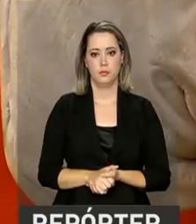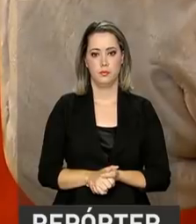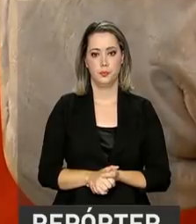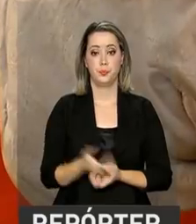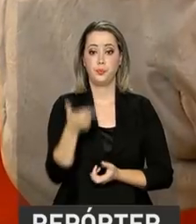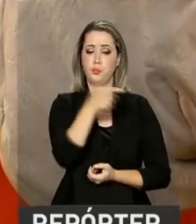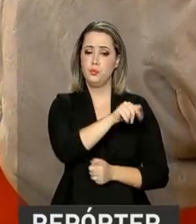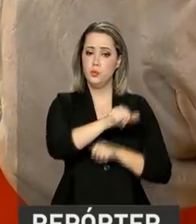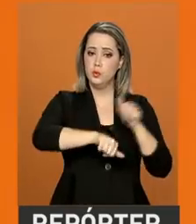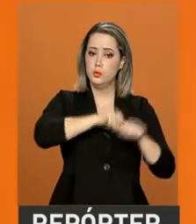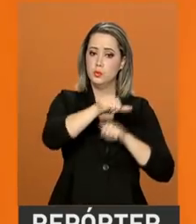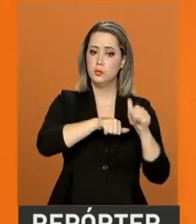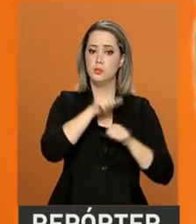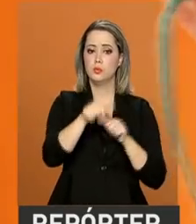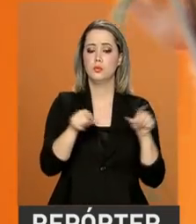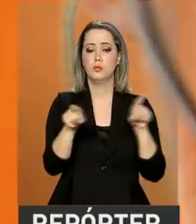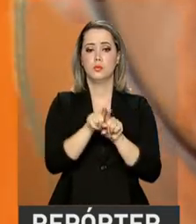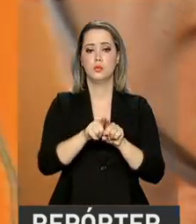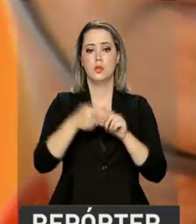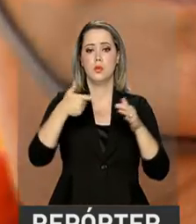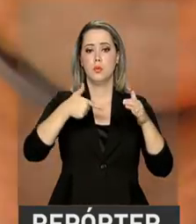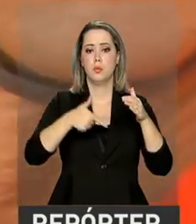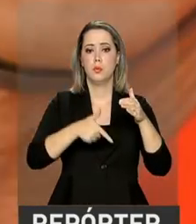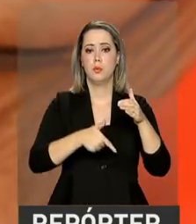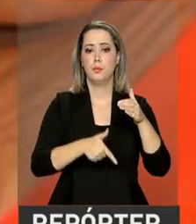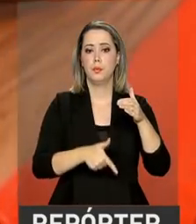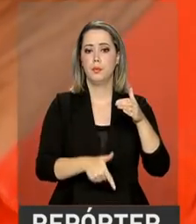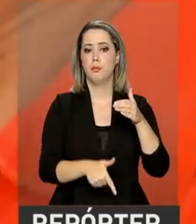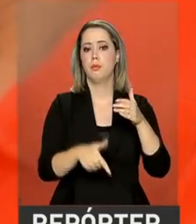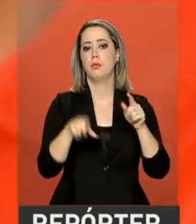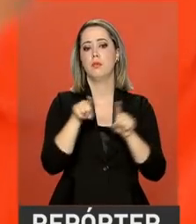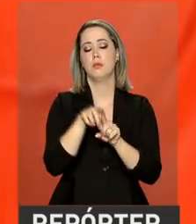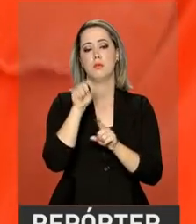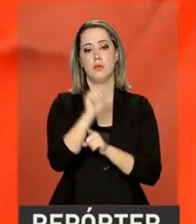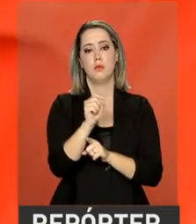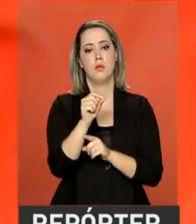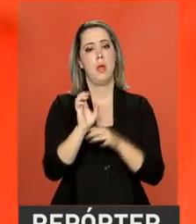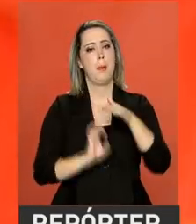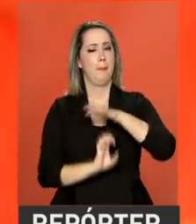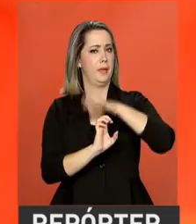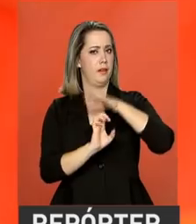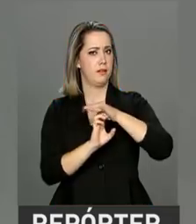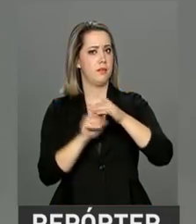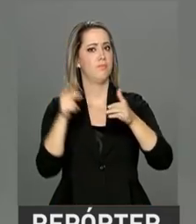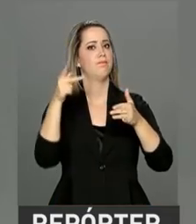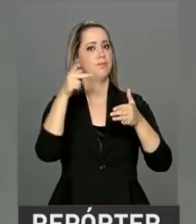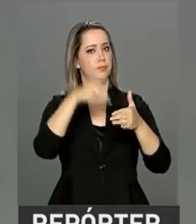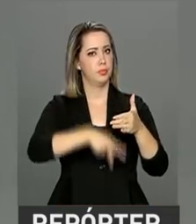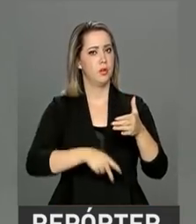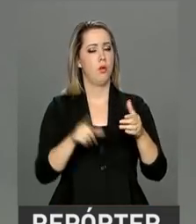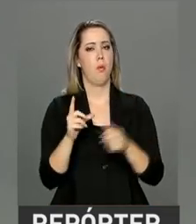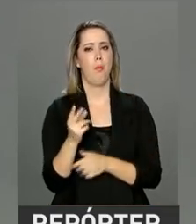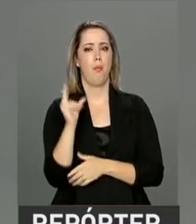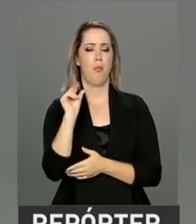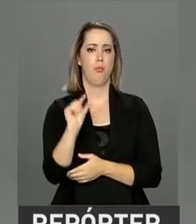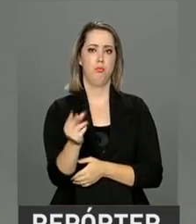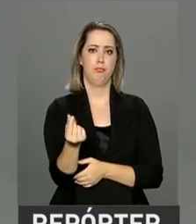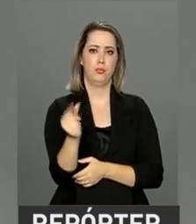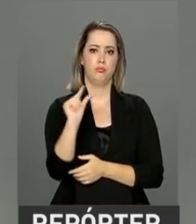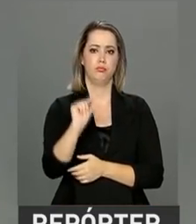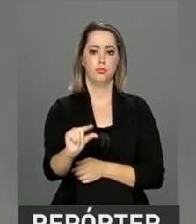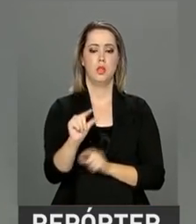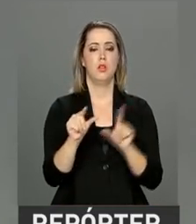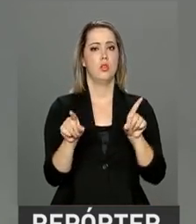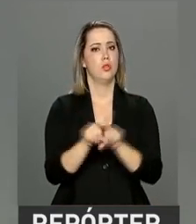Outra mudança estratégica foi na exploração de petróleo. Com a Petrobras com poucos recursos para investir pelo menos 30% na